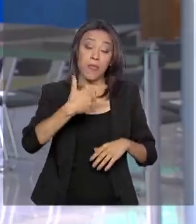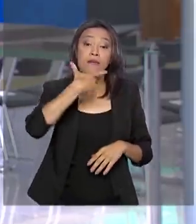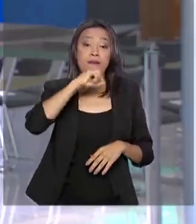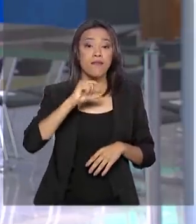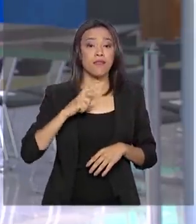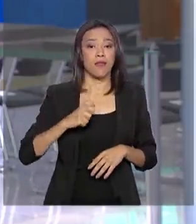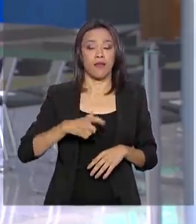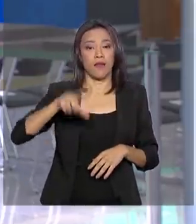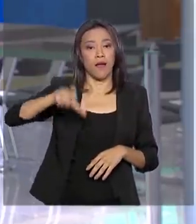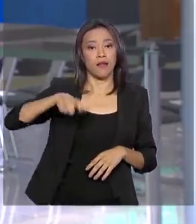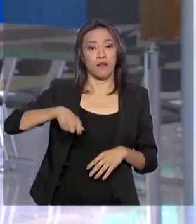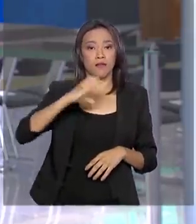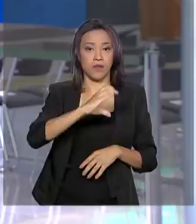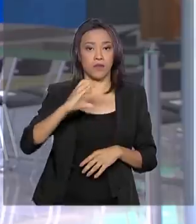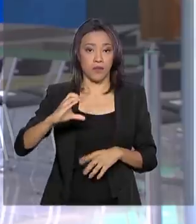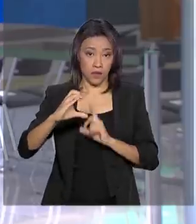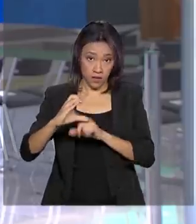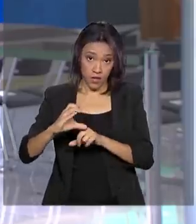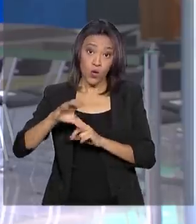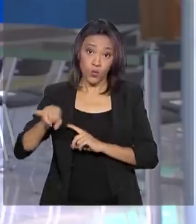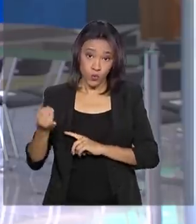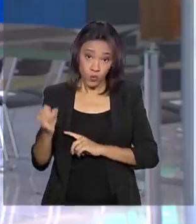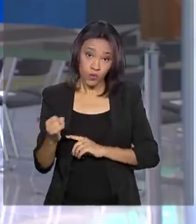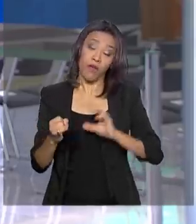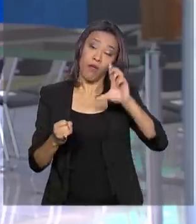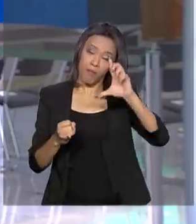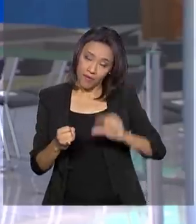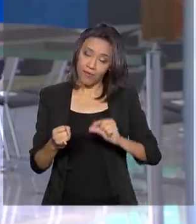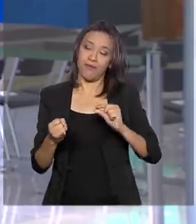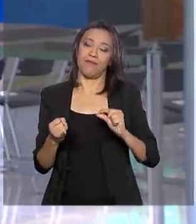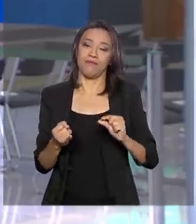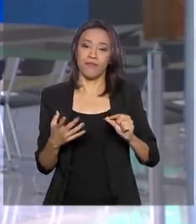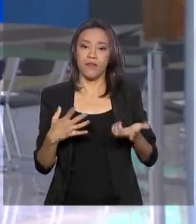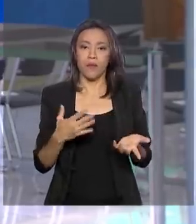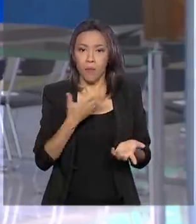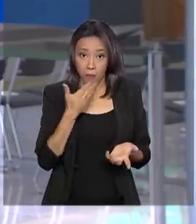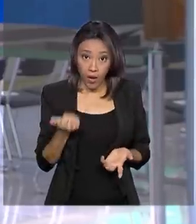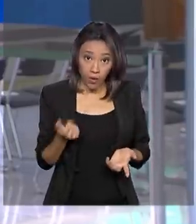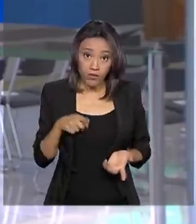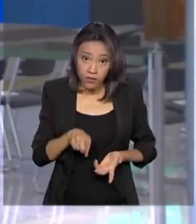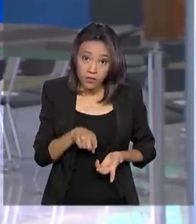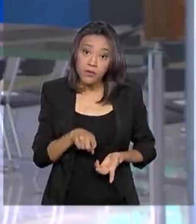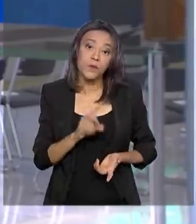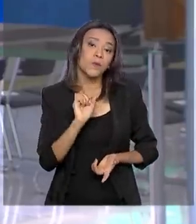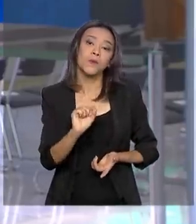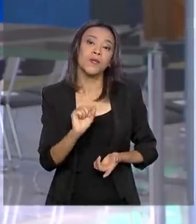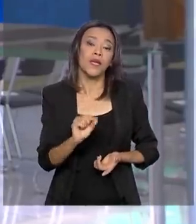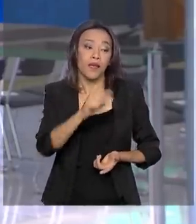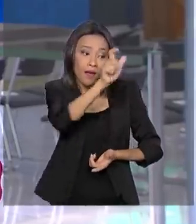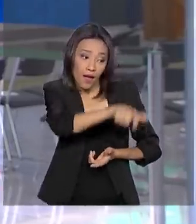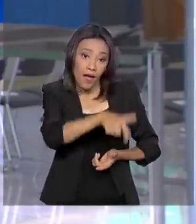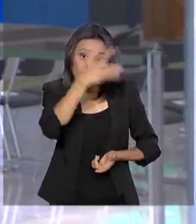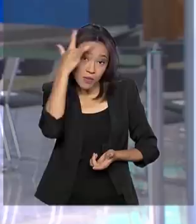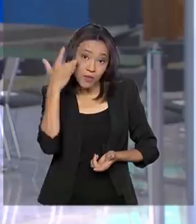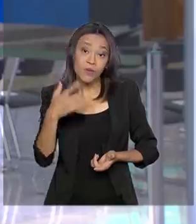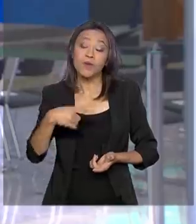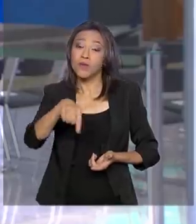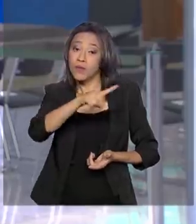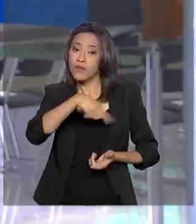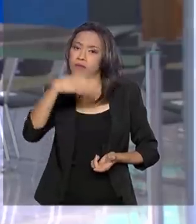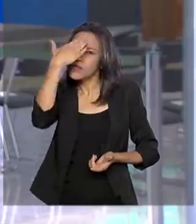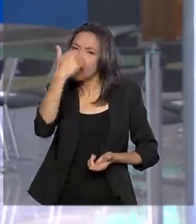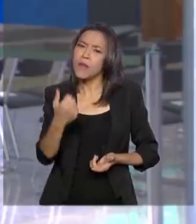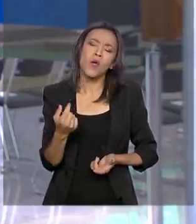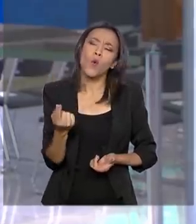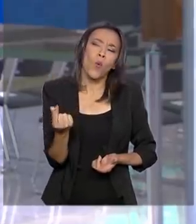Caixa devem ter taxas de juros mais baixas ainda. O melhor nisso tudo, Renata, é que o cliente vai saber direitinho quanto vai